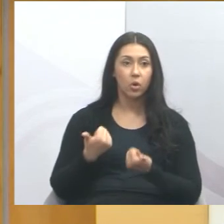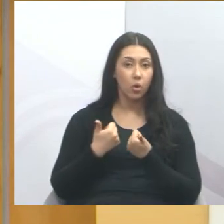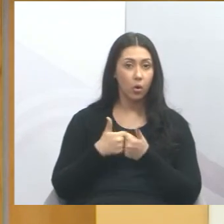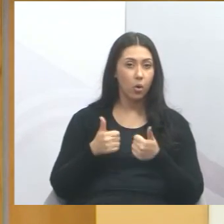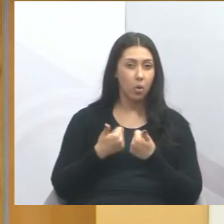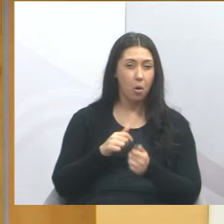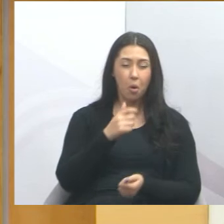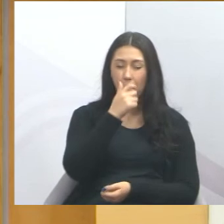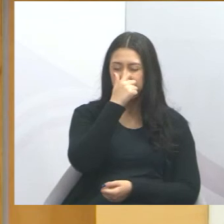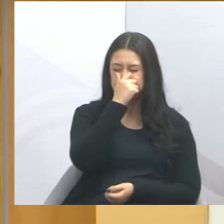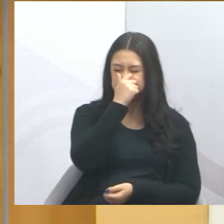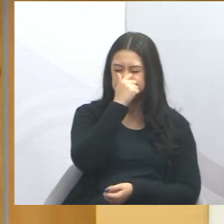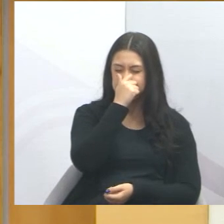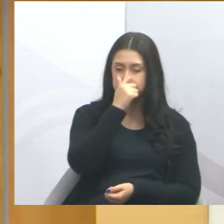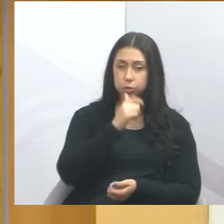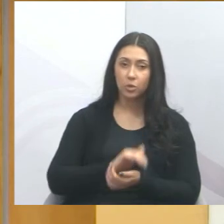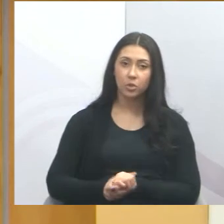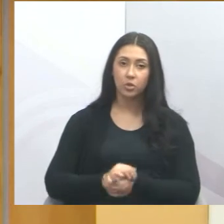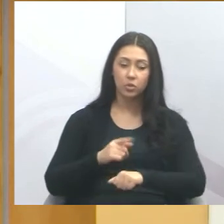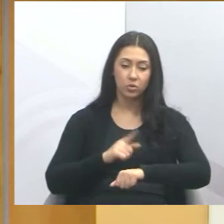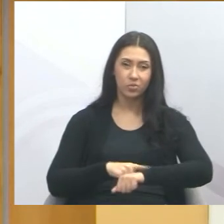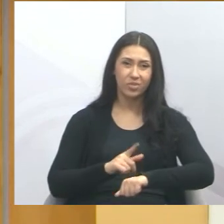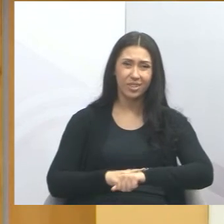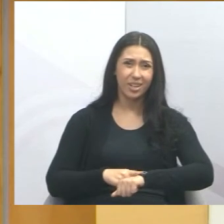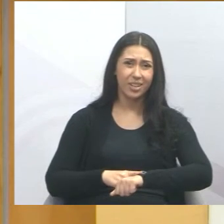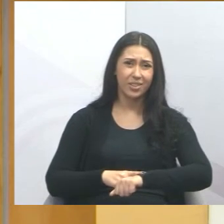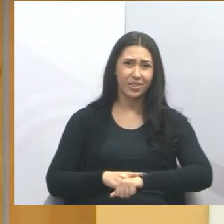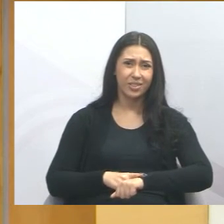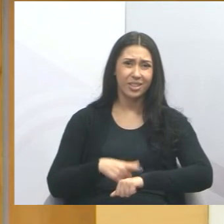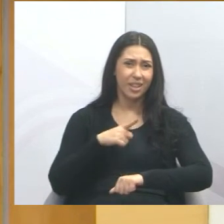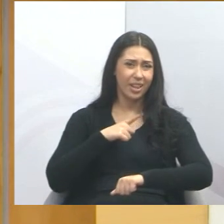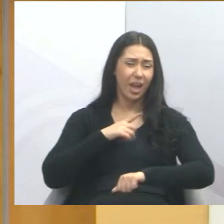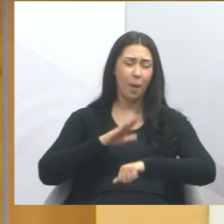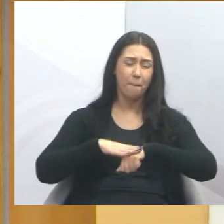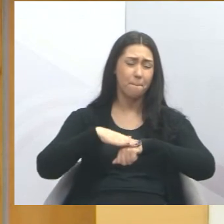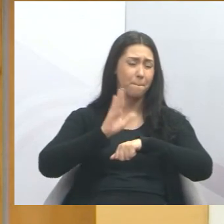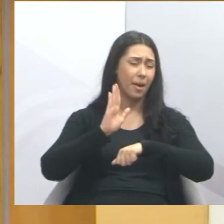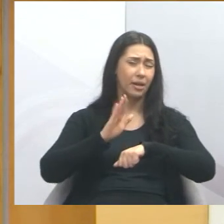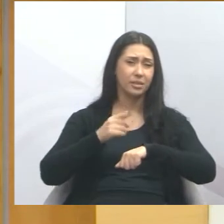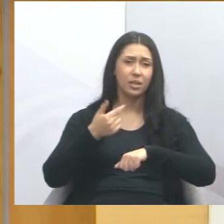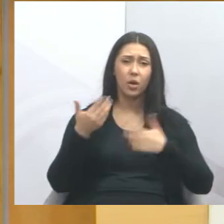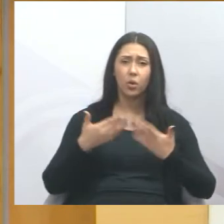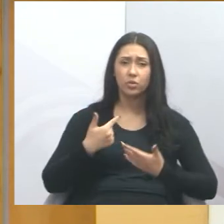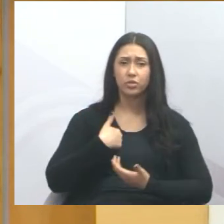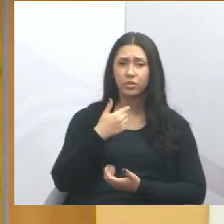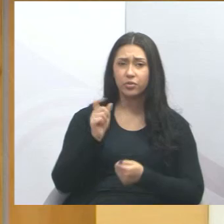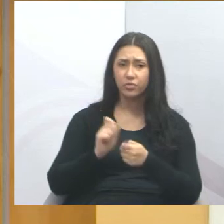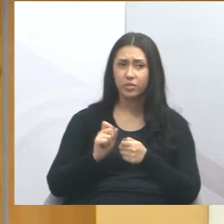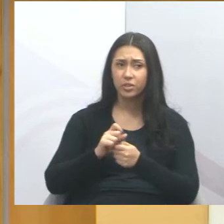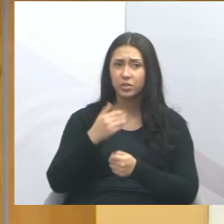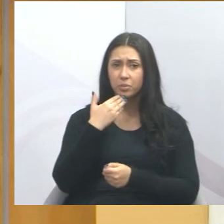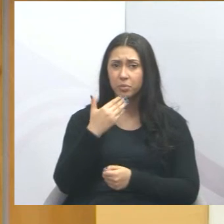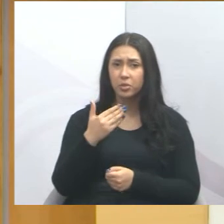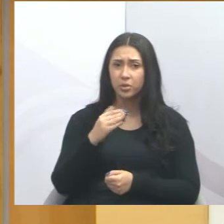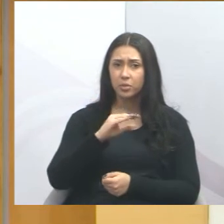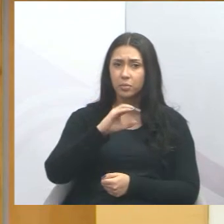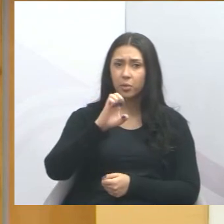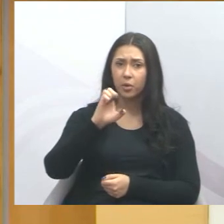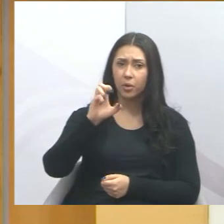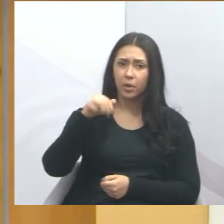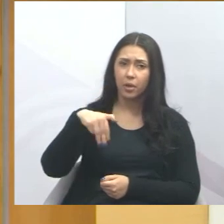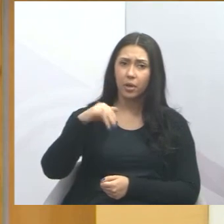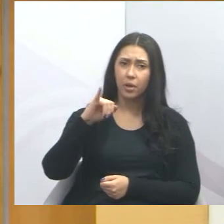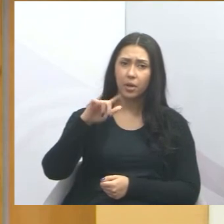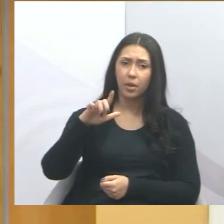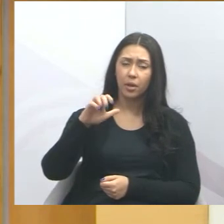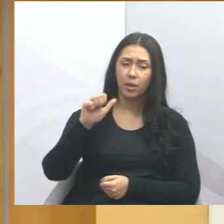lotados, e horário de pico em especial, hoje aqui, fiz um pedido para o Jardim Emília, tiraram o ônibus